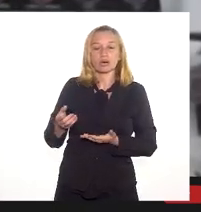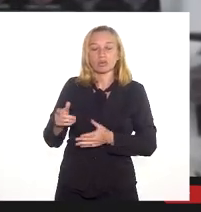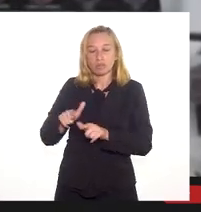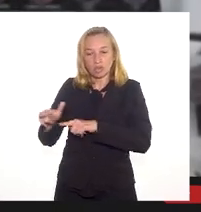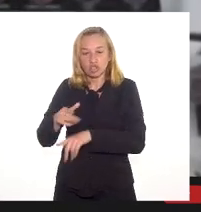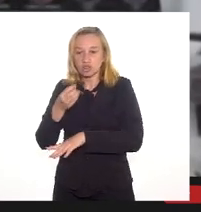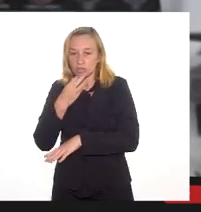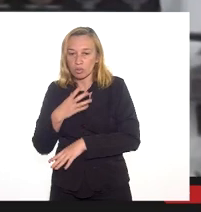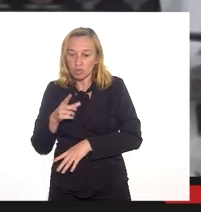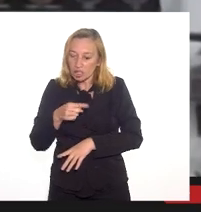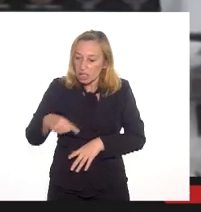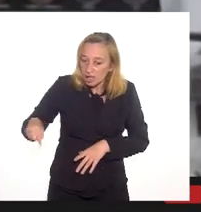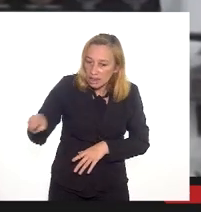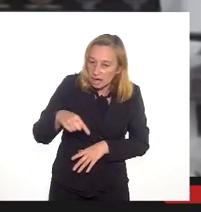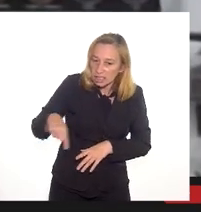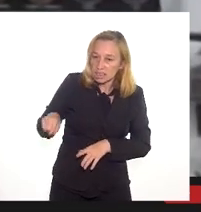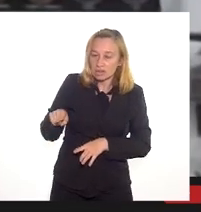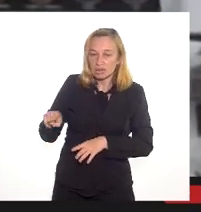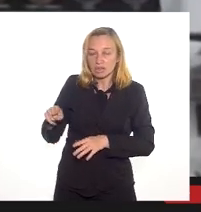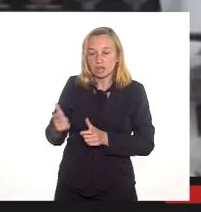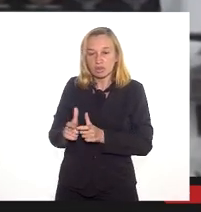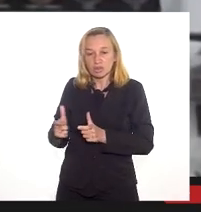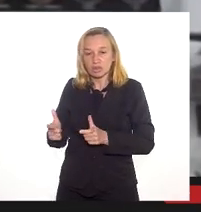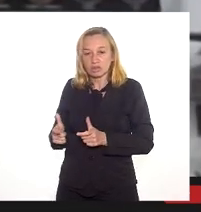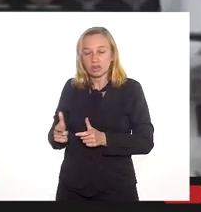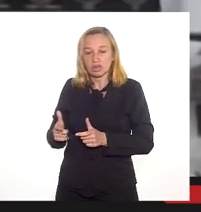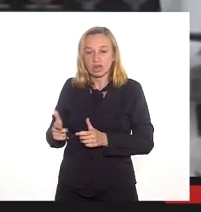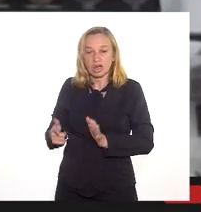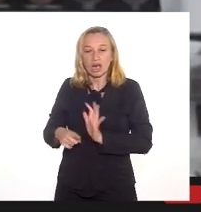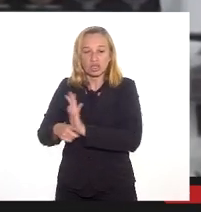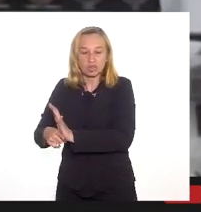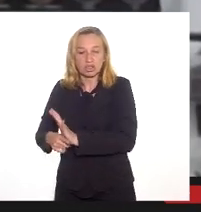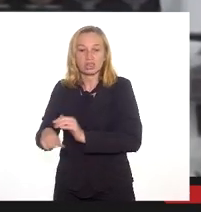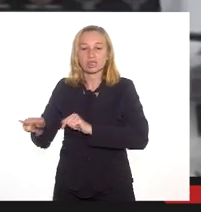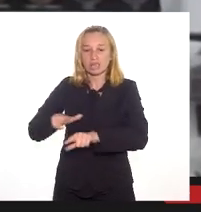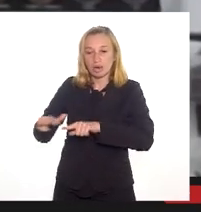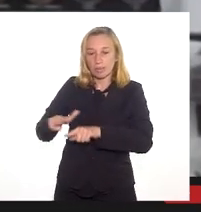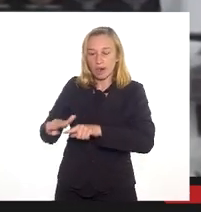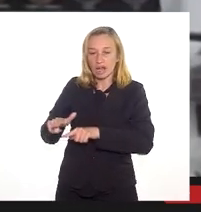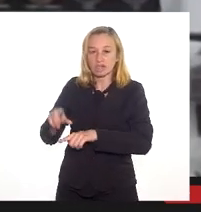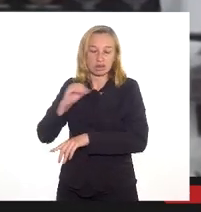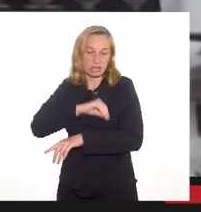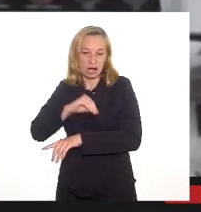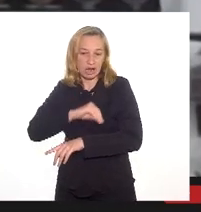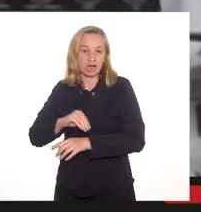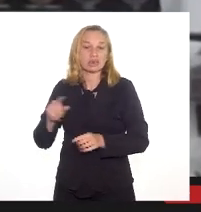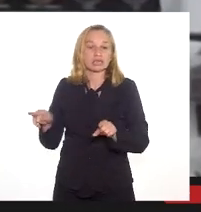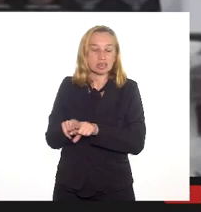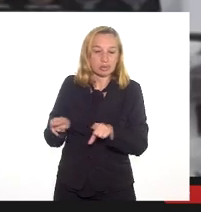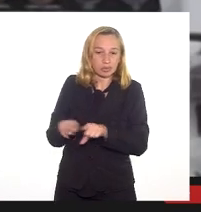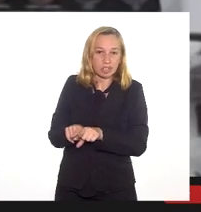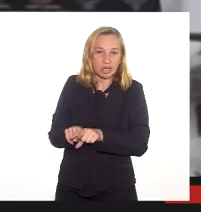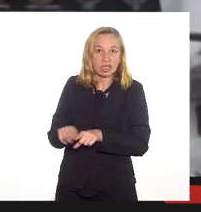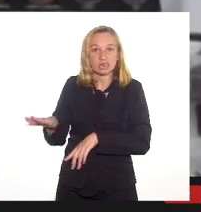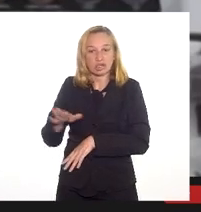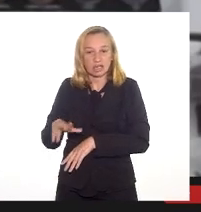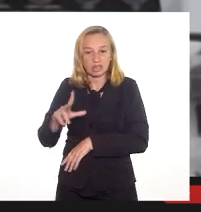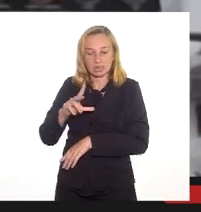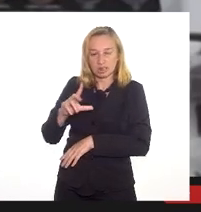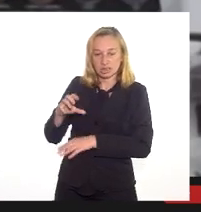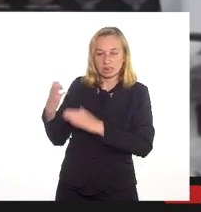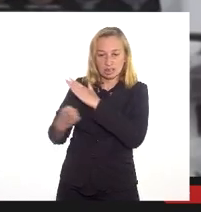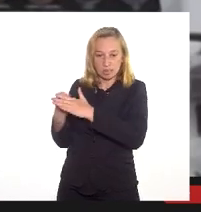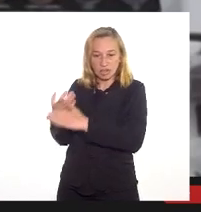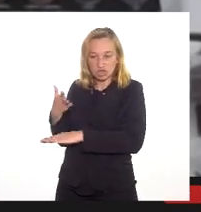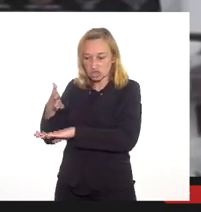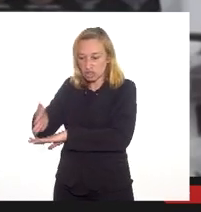aonde aquele entorno ali vai ser o maior beneficiado com essa geração de emprego e renda, ao mesmo tempo que essas empresas que virão com as